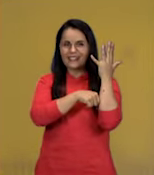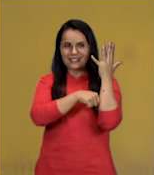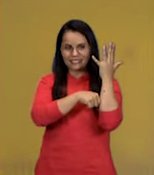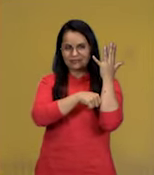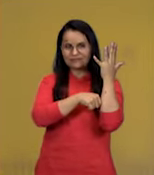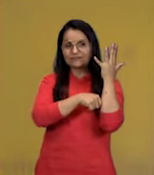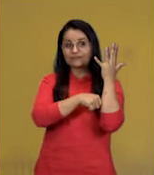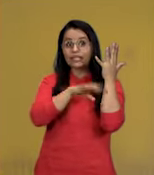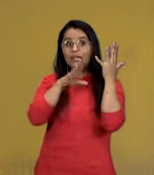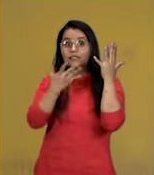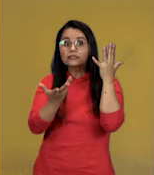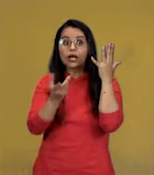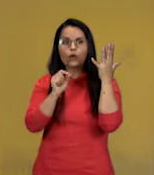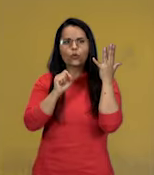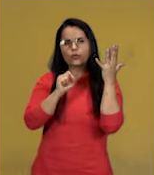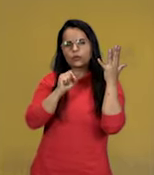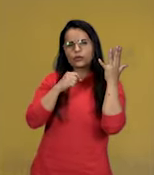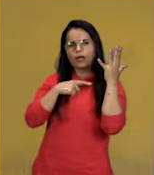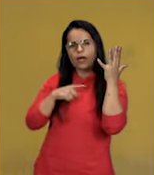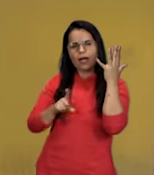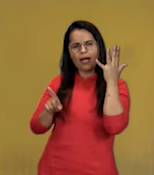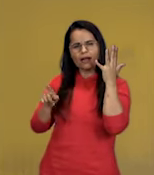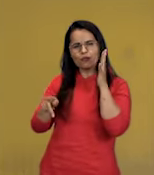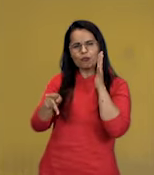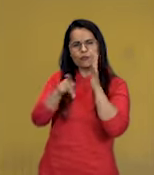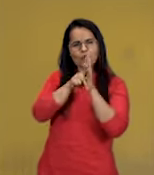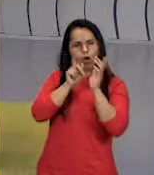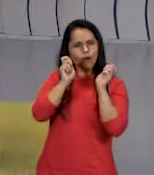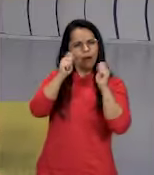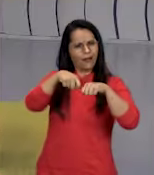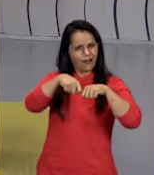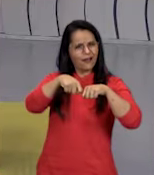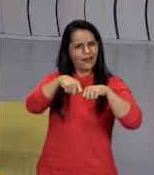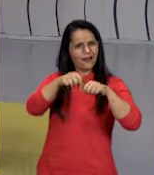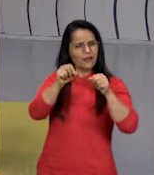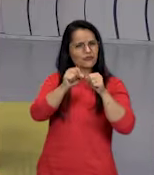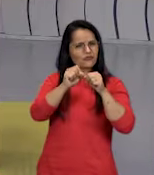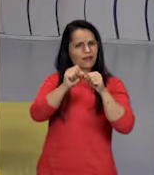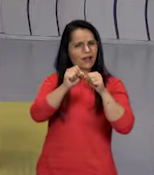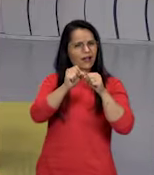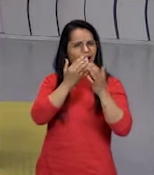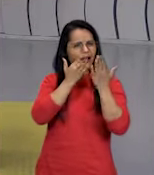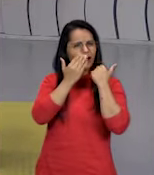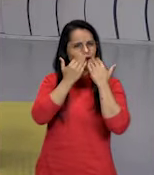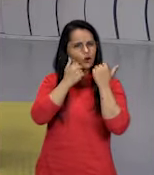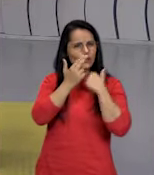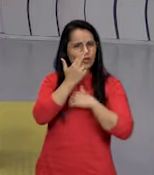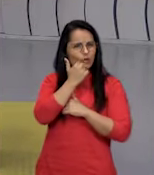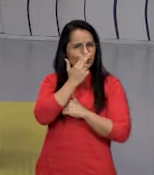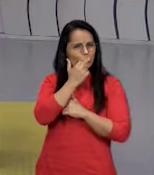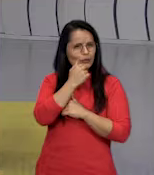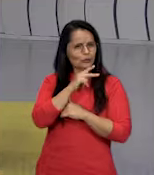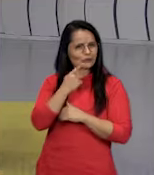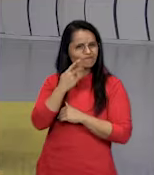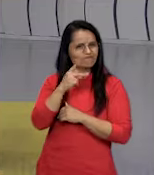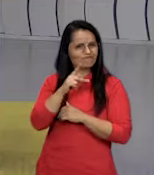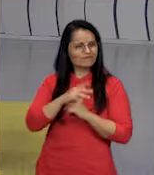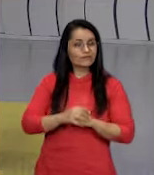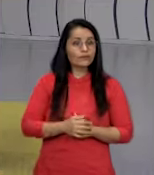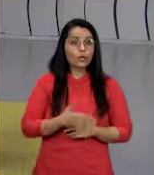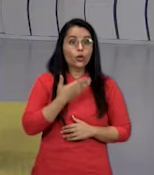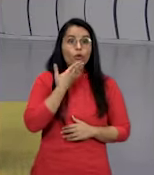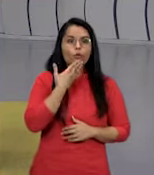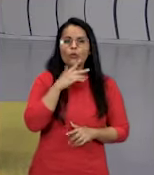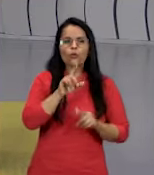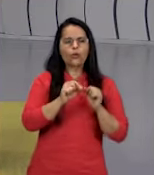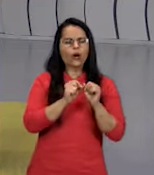Então, ser autótrofo é ser capaz de fazer o seu próprio alimento. Quais são os